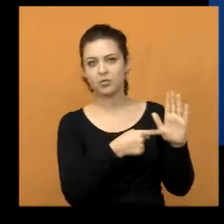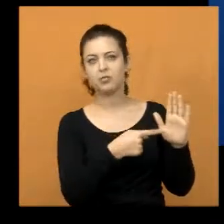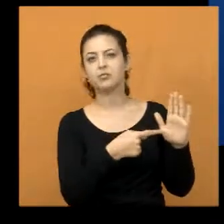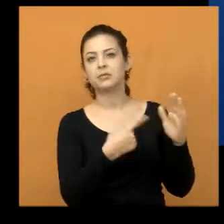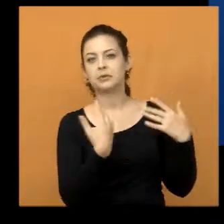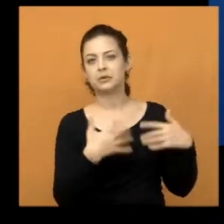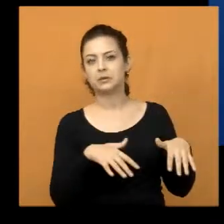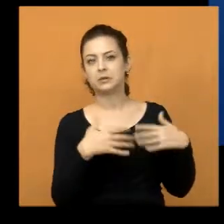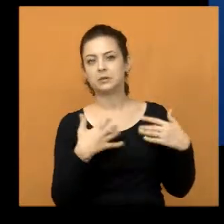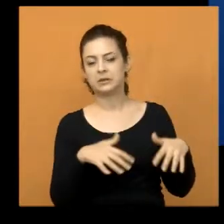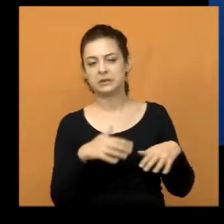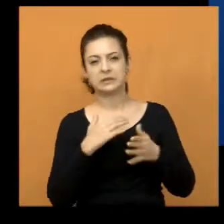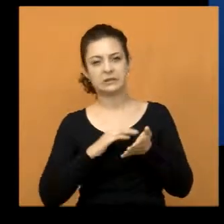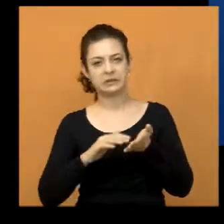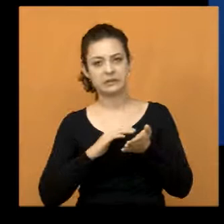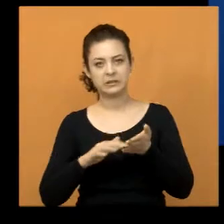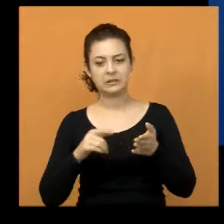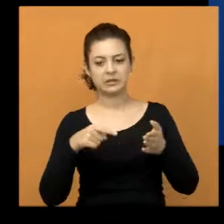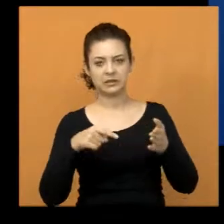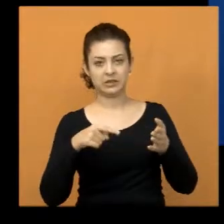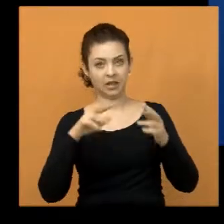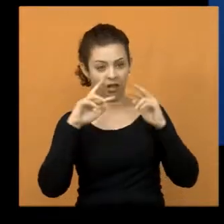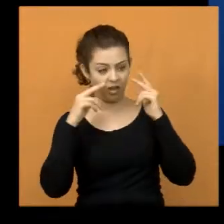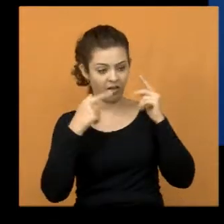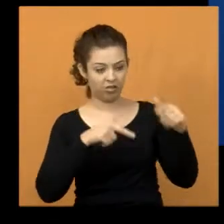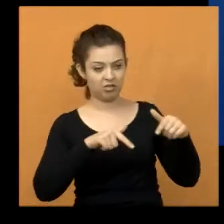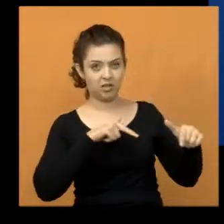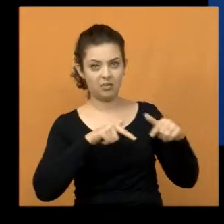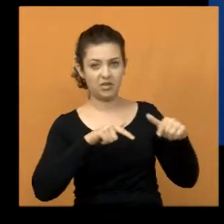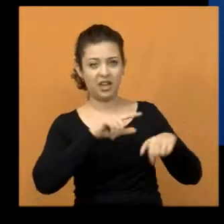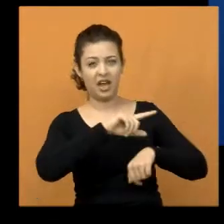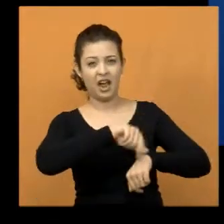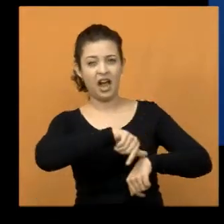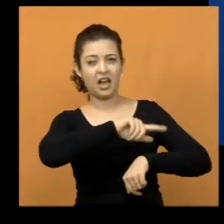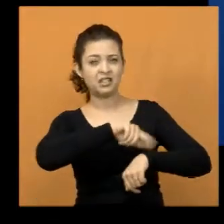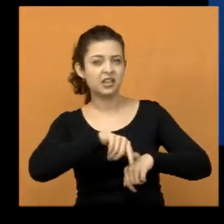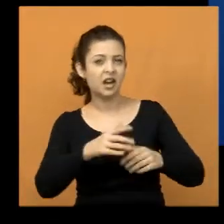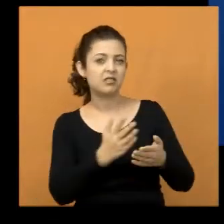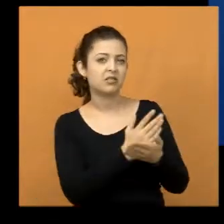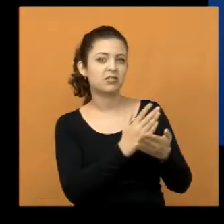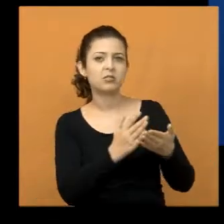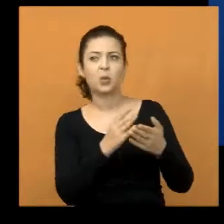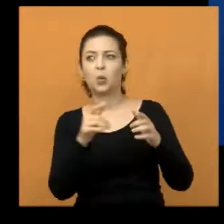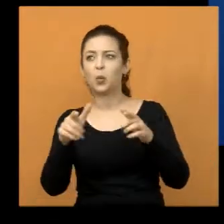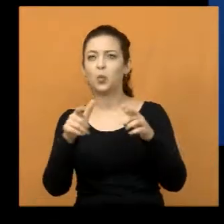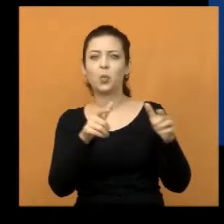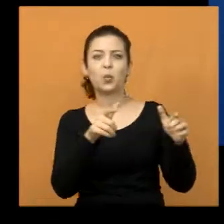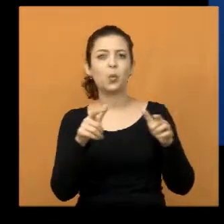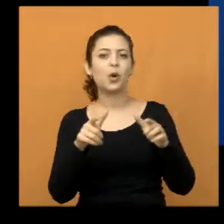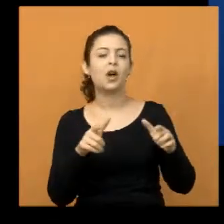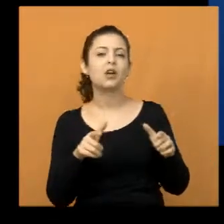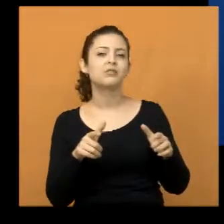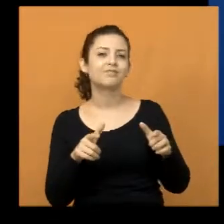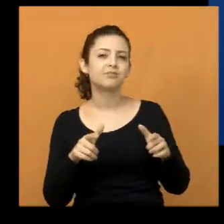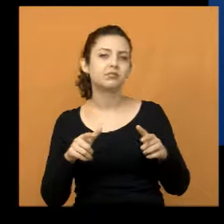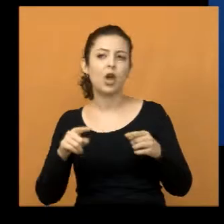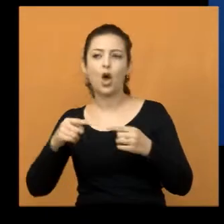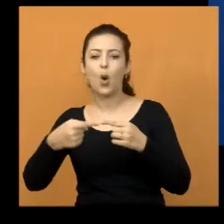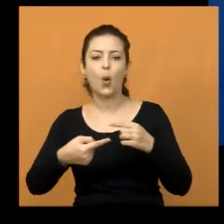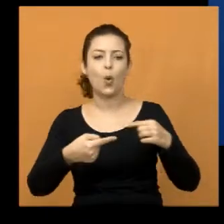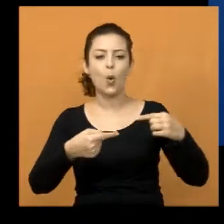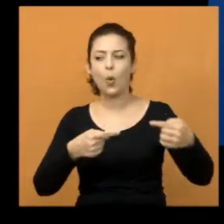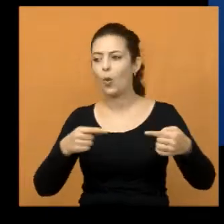que está dando para o meio ambiente. Por isso que nós temos que reconhecer o atraso em algumas áreas por causa de consequências de outras.